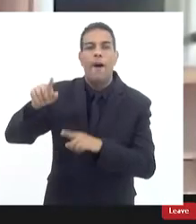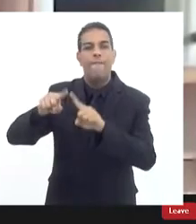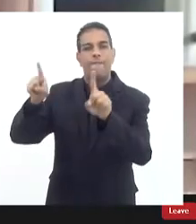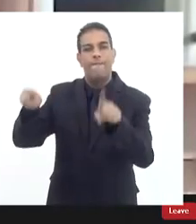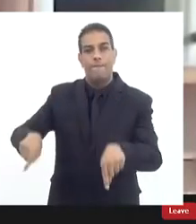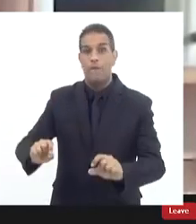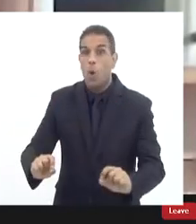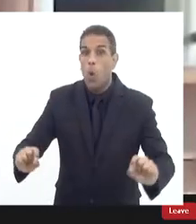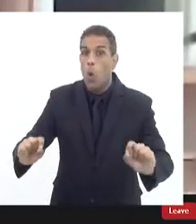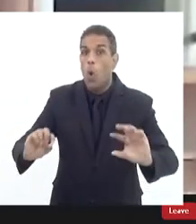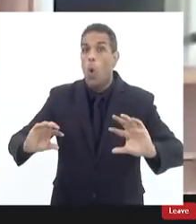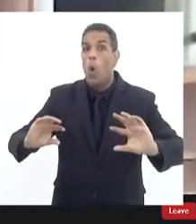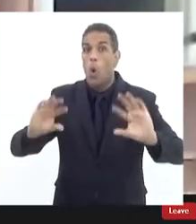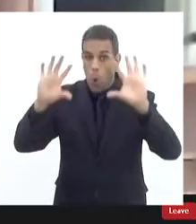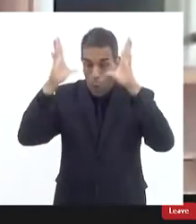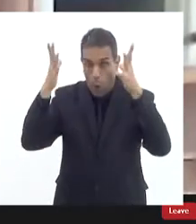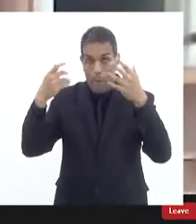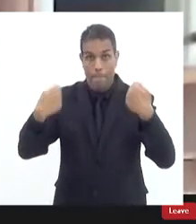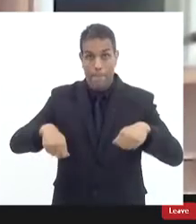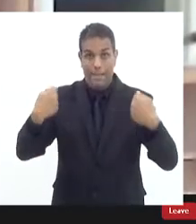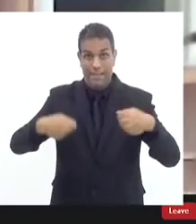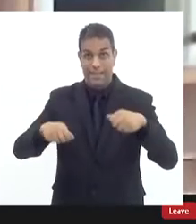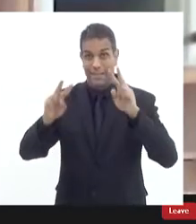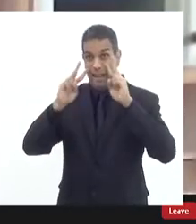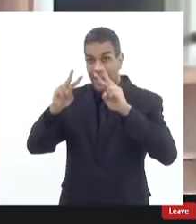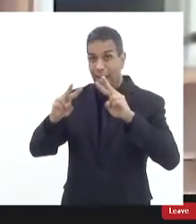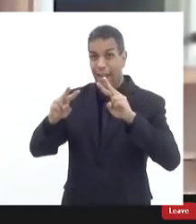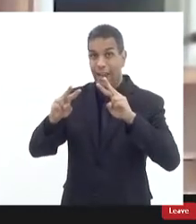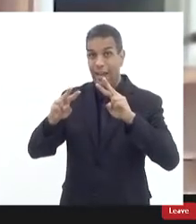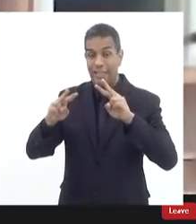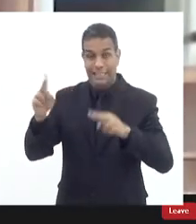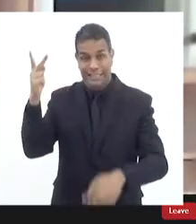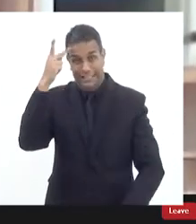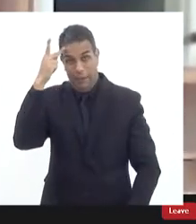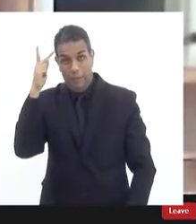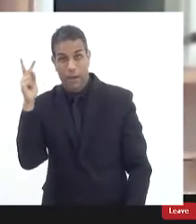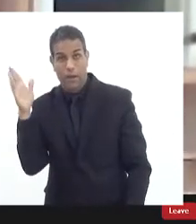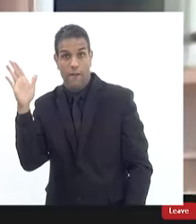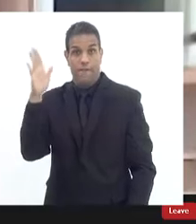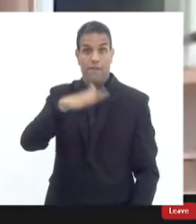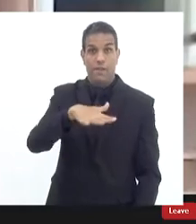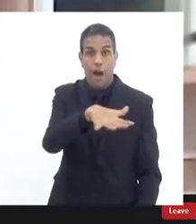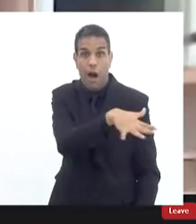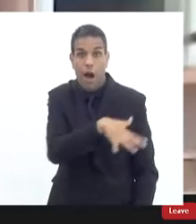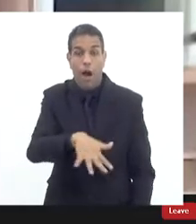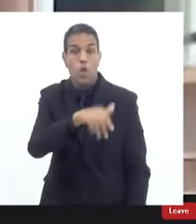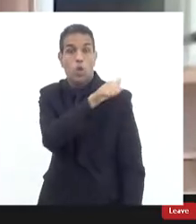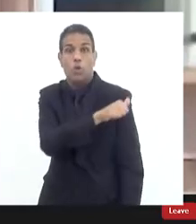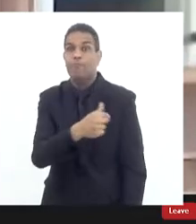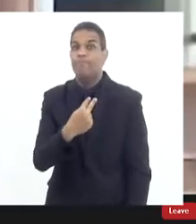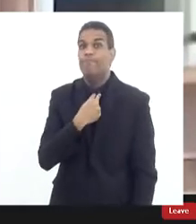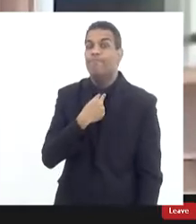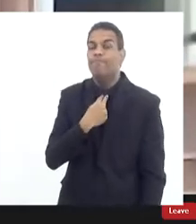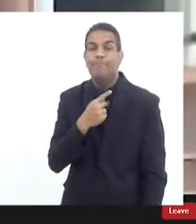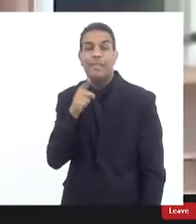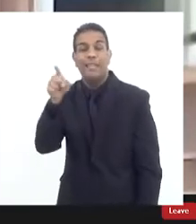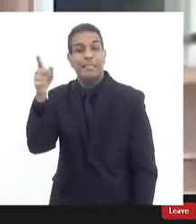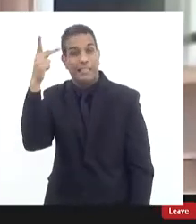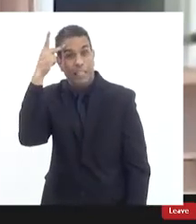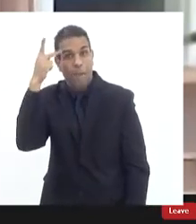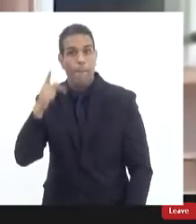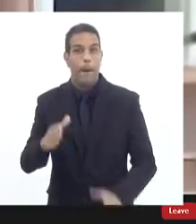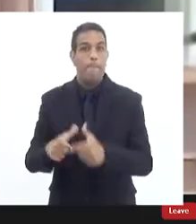necessidade de uma reprodução simulada dos fatos São Paulo não poderia dispor desse apoio ao MP do Rio de Janeiro